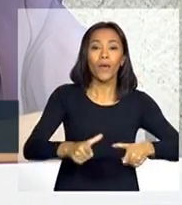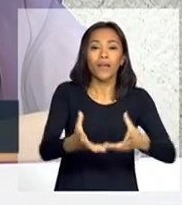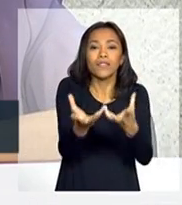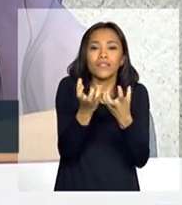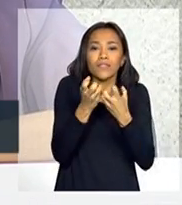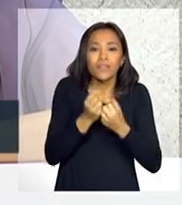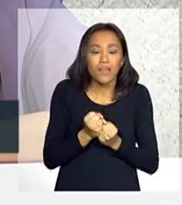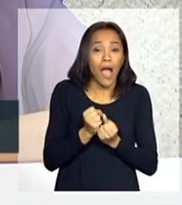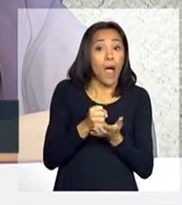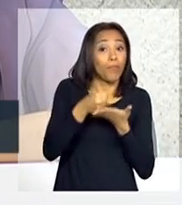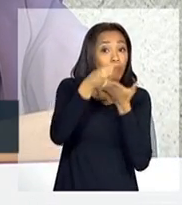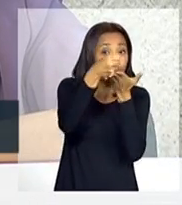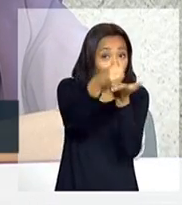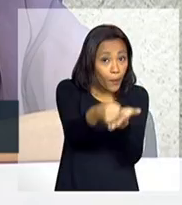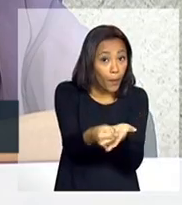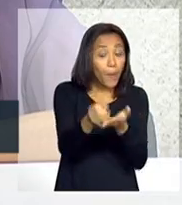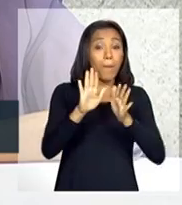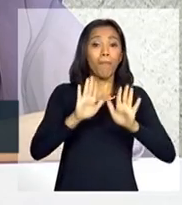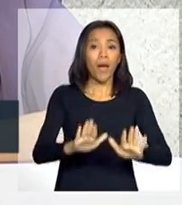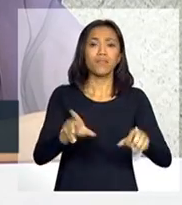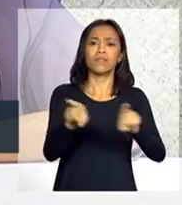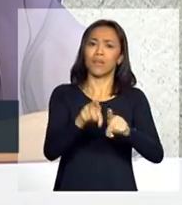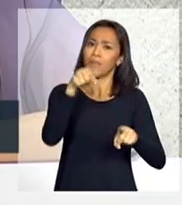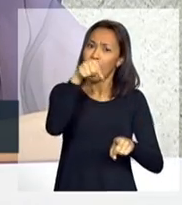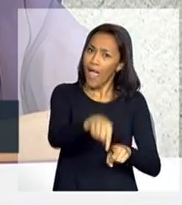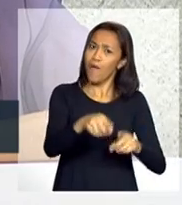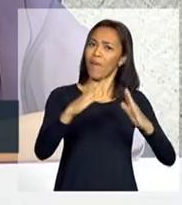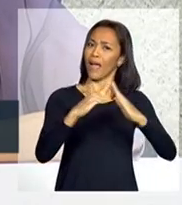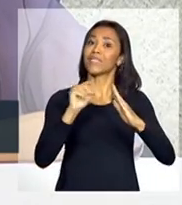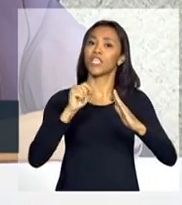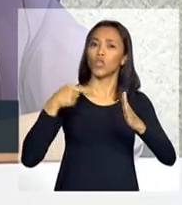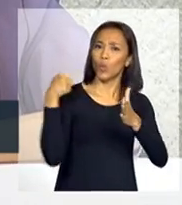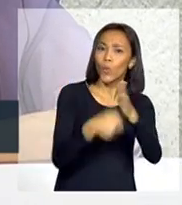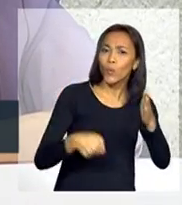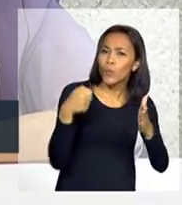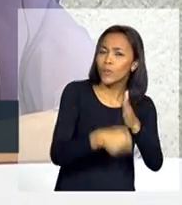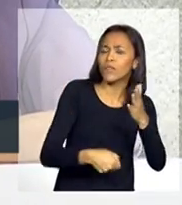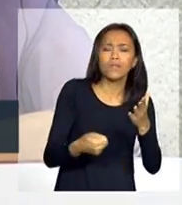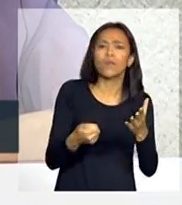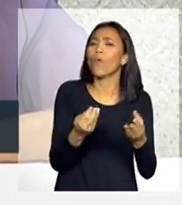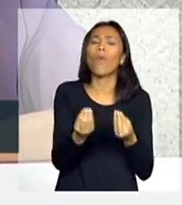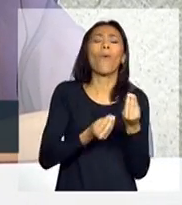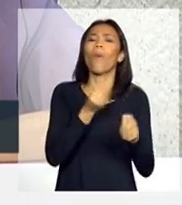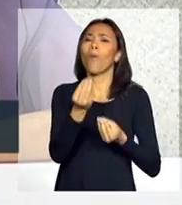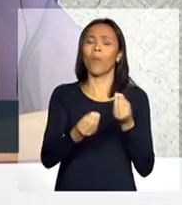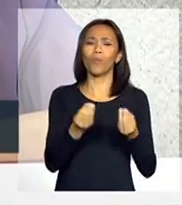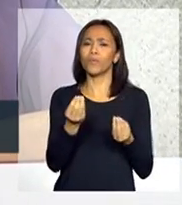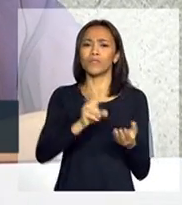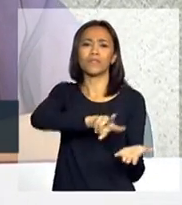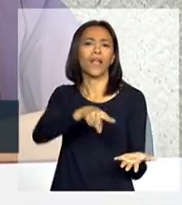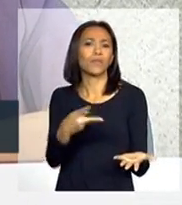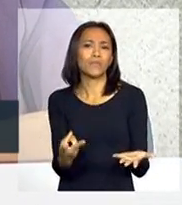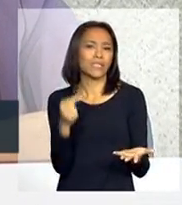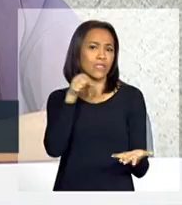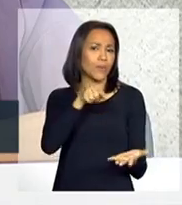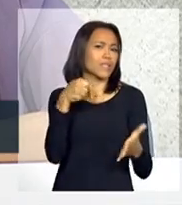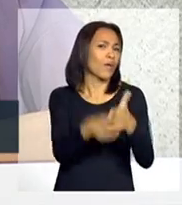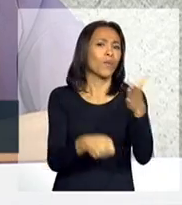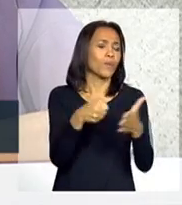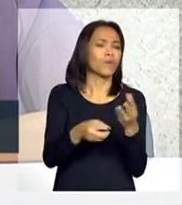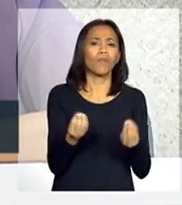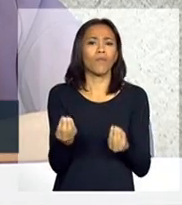apoio, mas é também uma casa de luta. De que forma isso se traduz, essa luta?